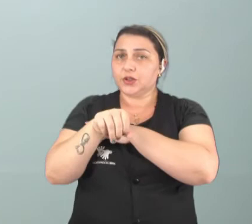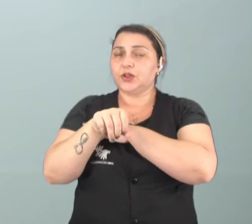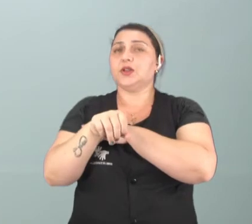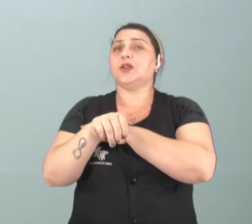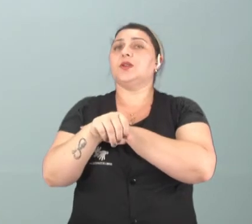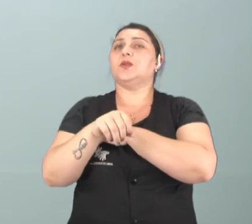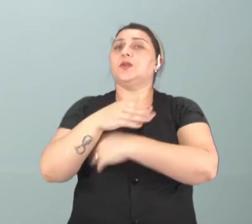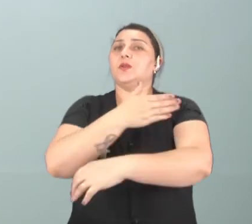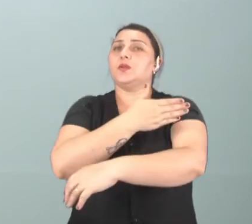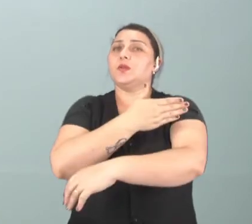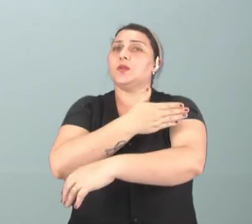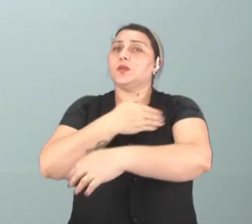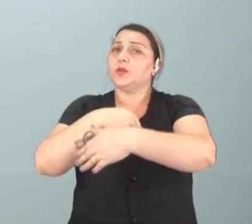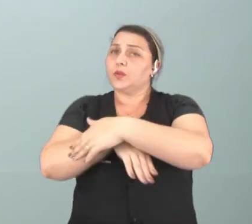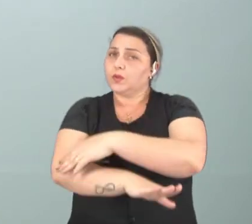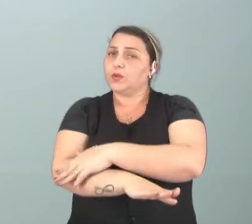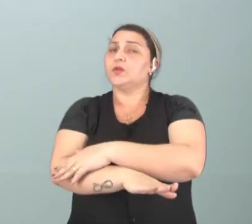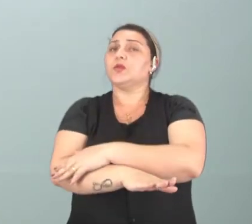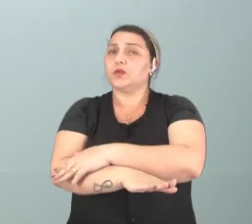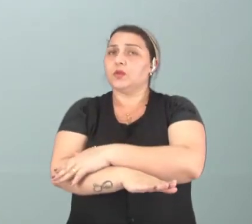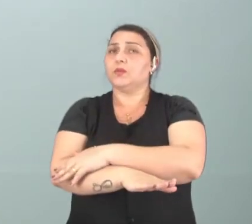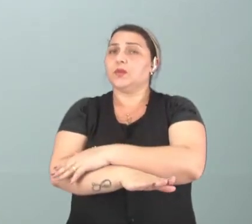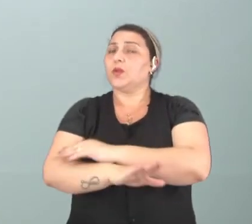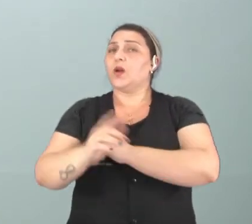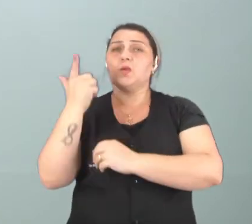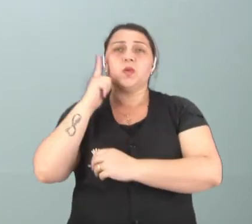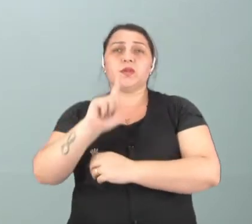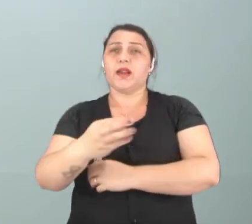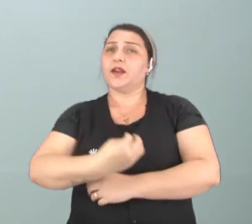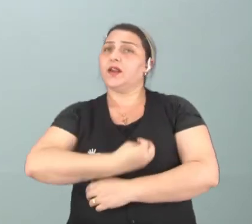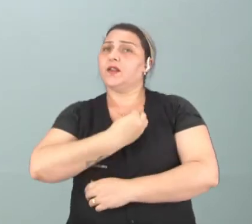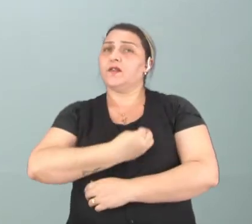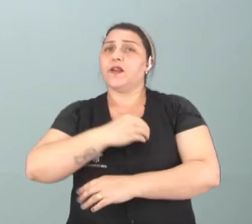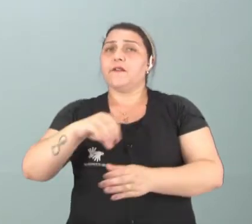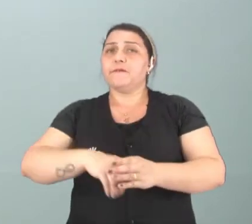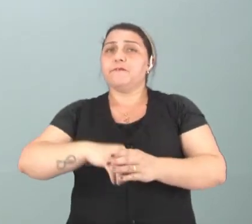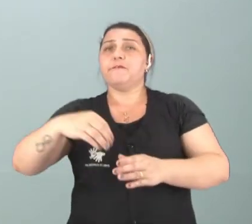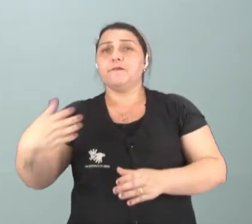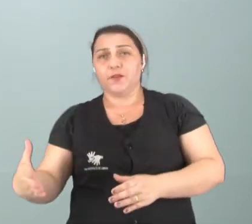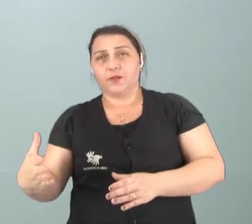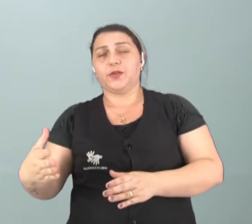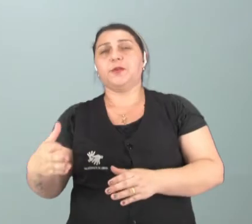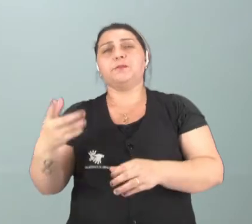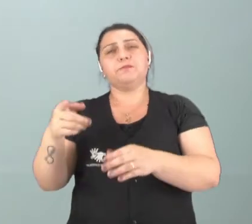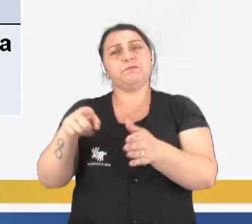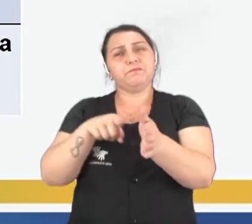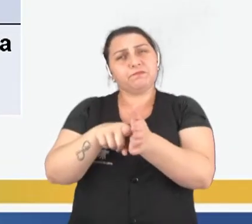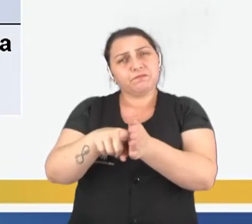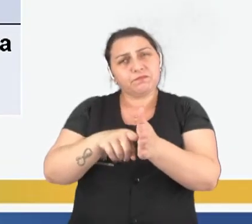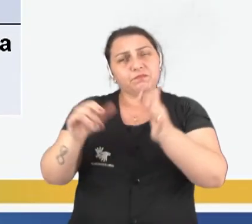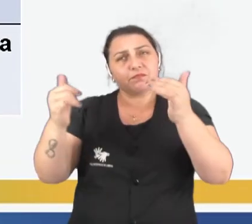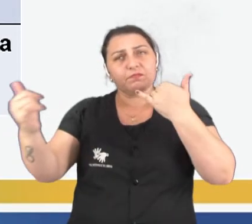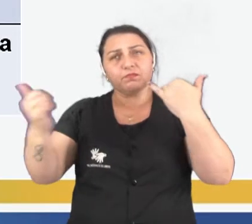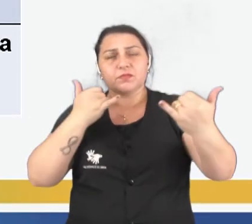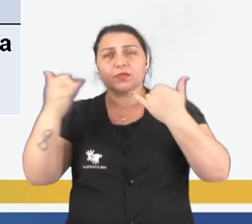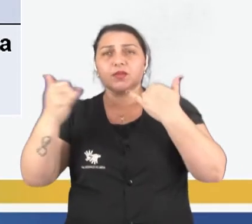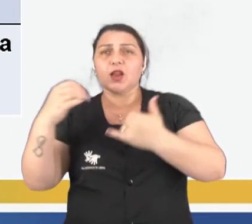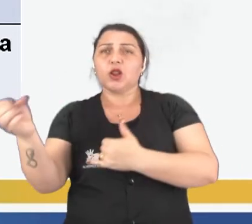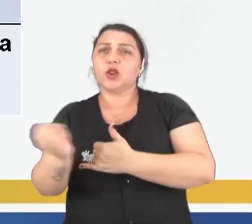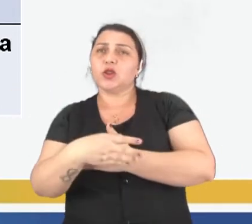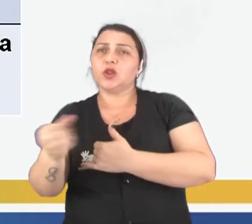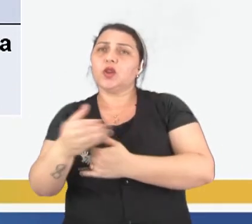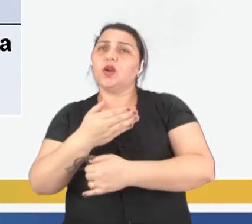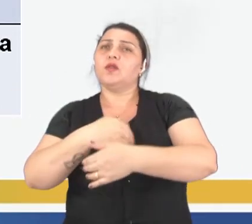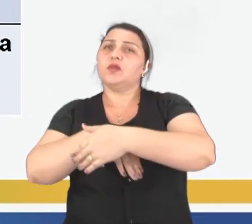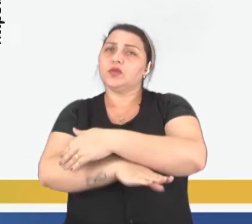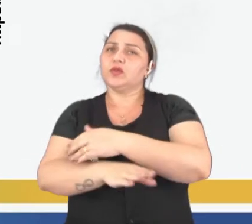consegue desenvolver uma vida saudável posterior. Então, né, pesquise, conheça e divulga novos hábitos, certo,